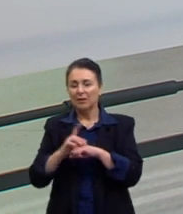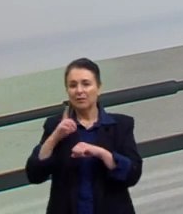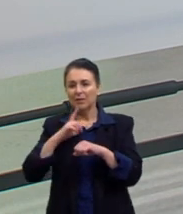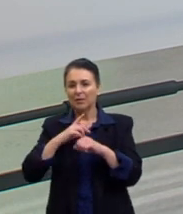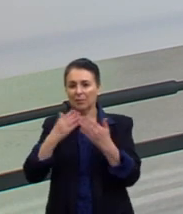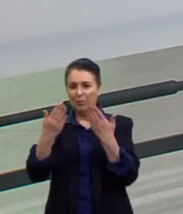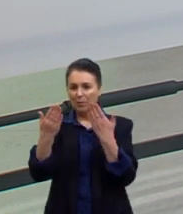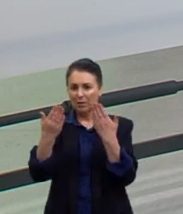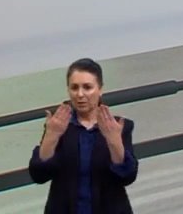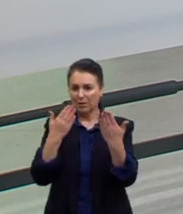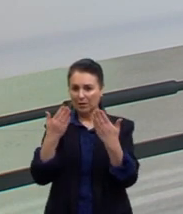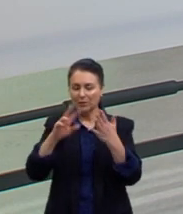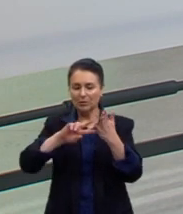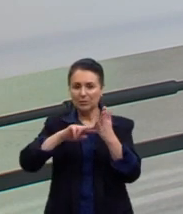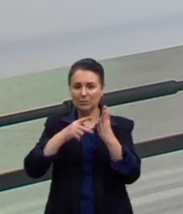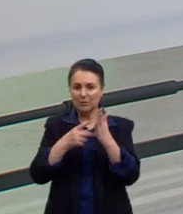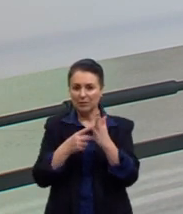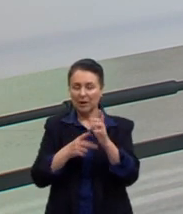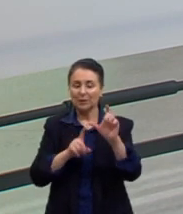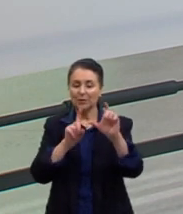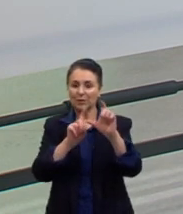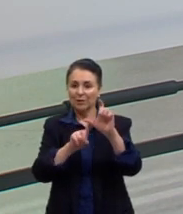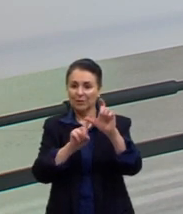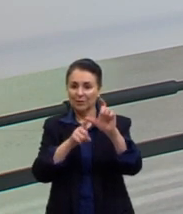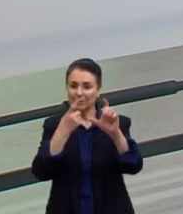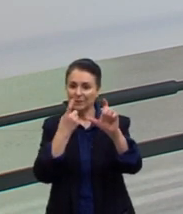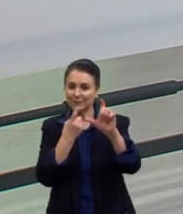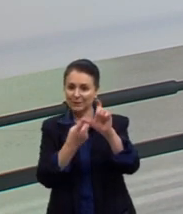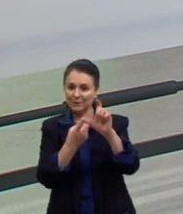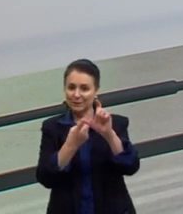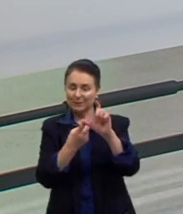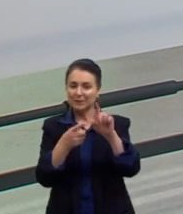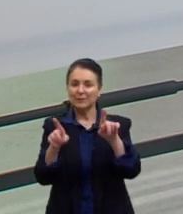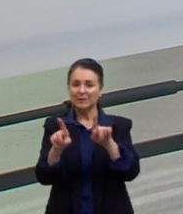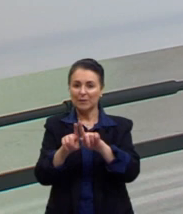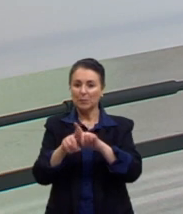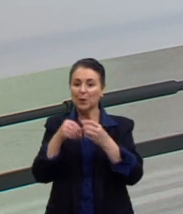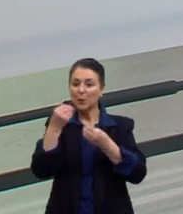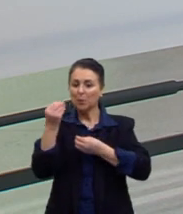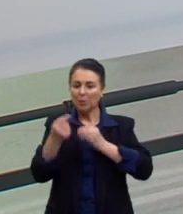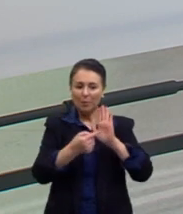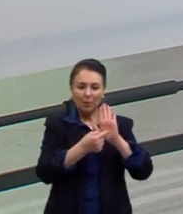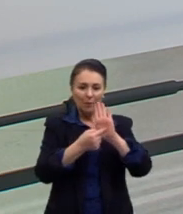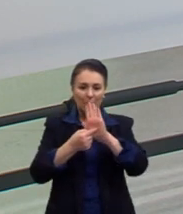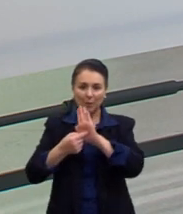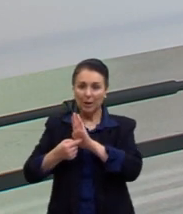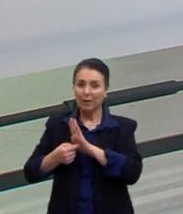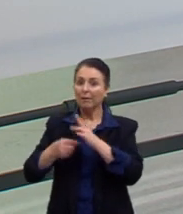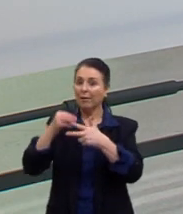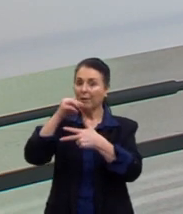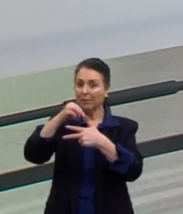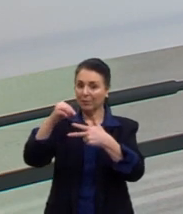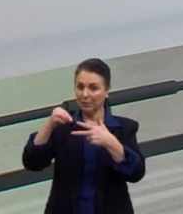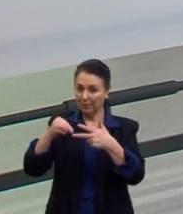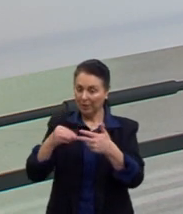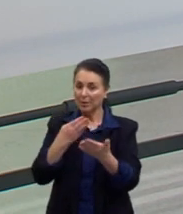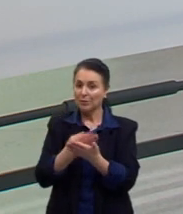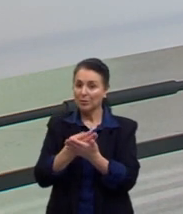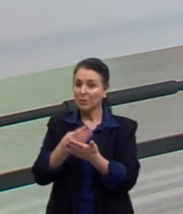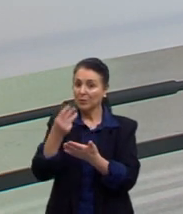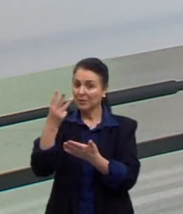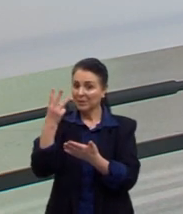análise do que são as nossas expressões idiomáticas, olhamos como elas aparecem no Enem e estudamos três casos